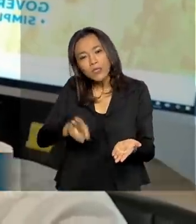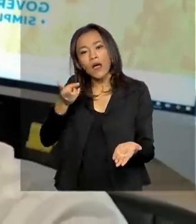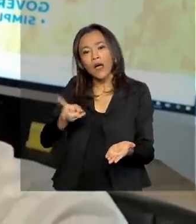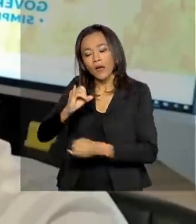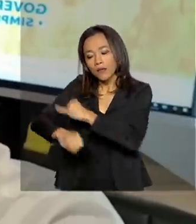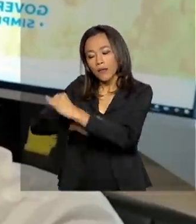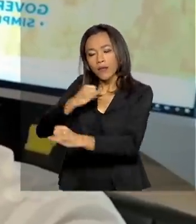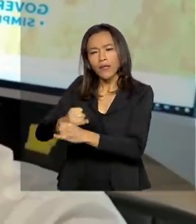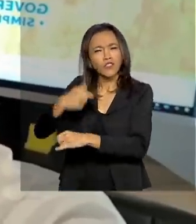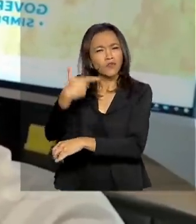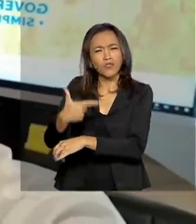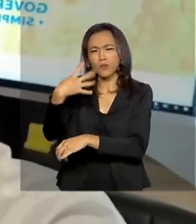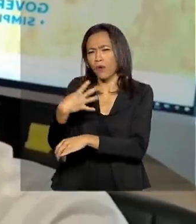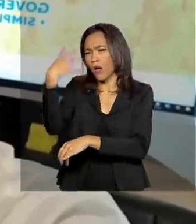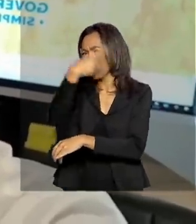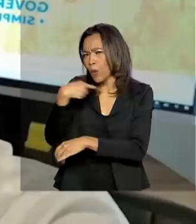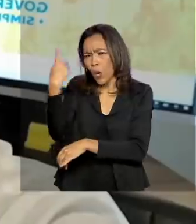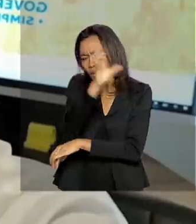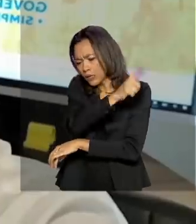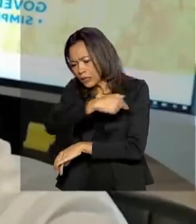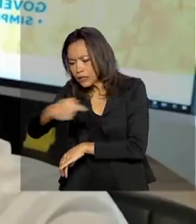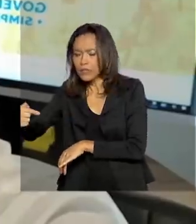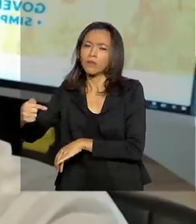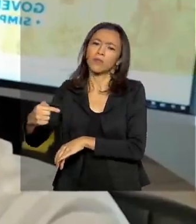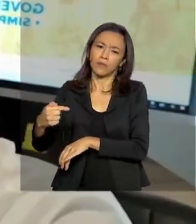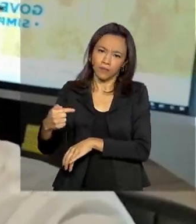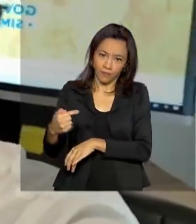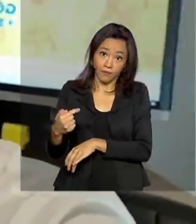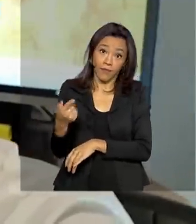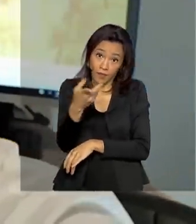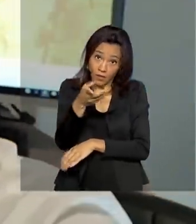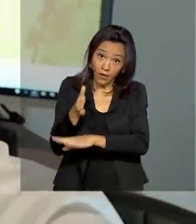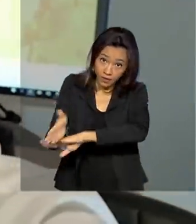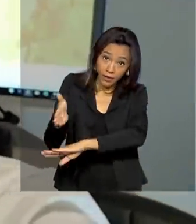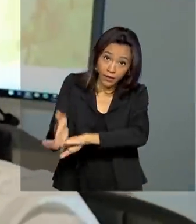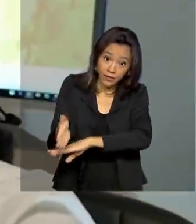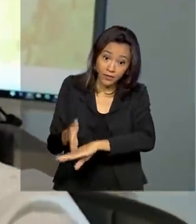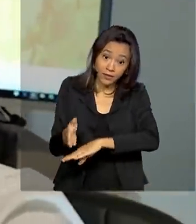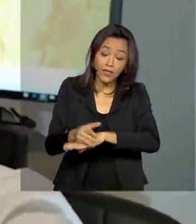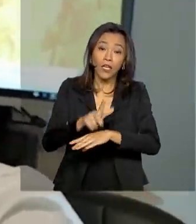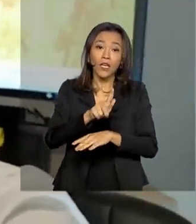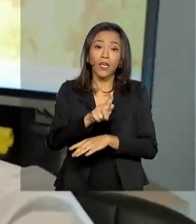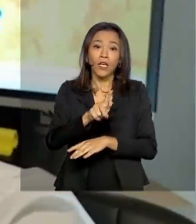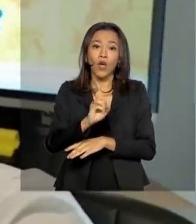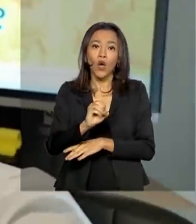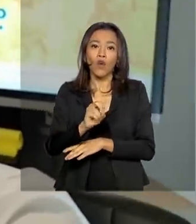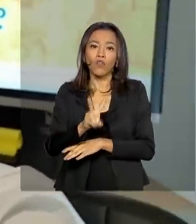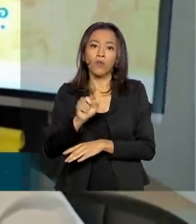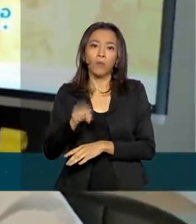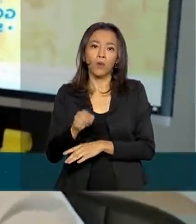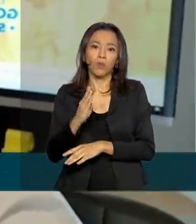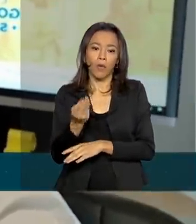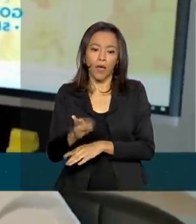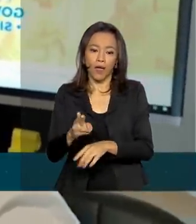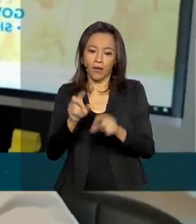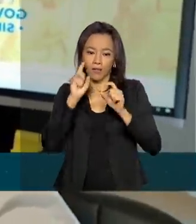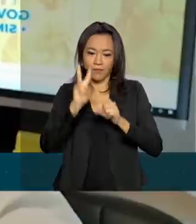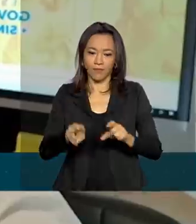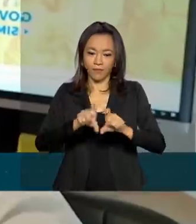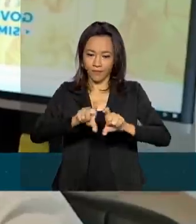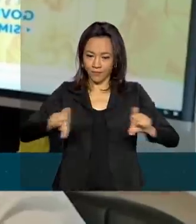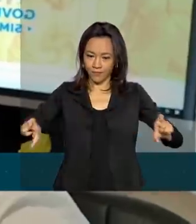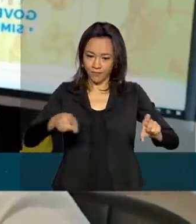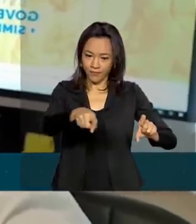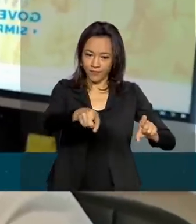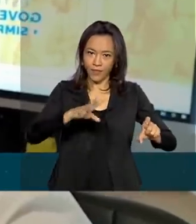24 horas por dia, 7 dias por semana, na palma da mão. Acesse gov.br barra governo digital